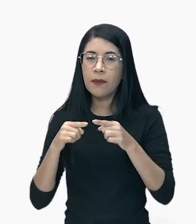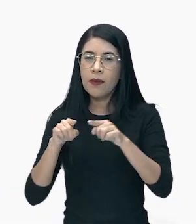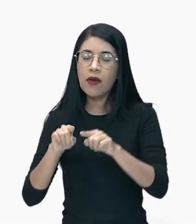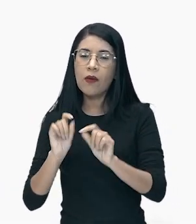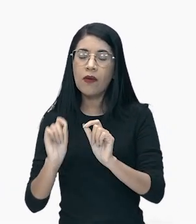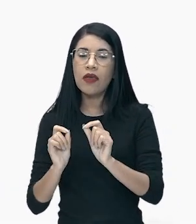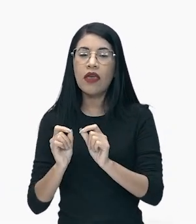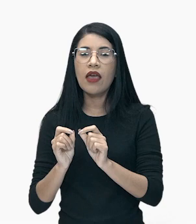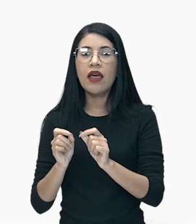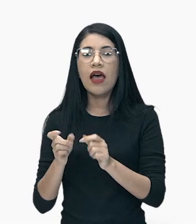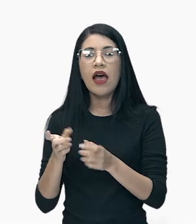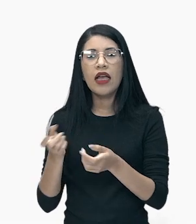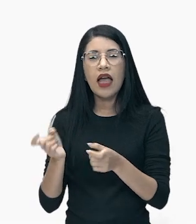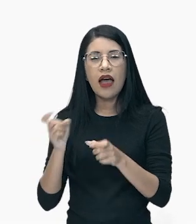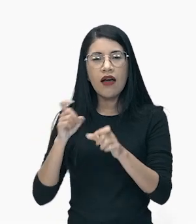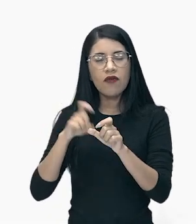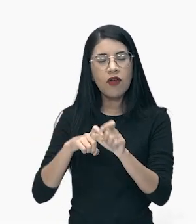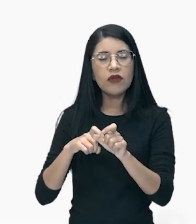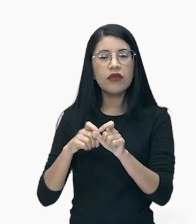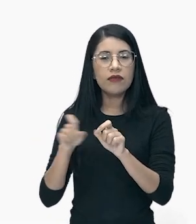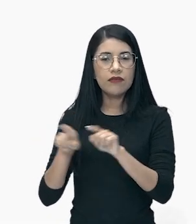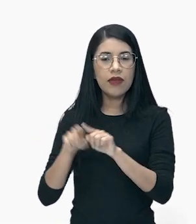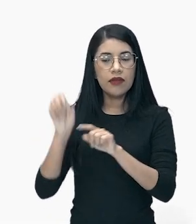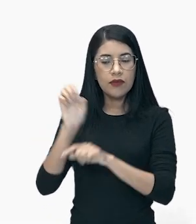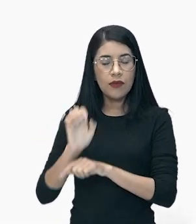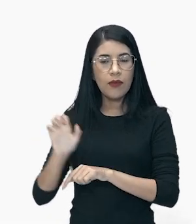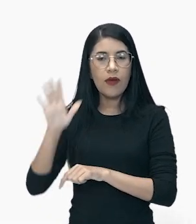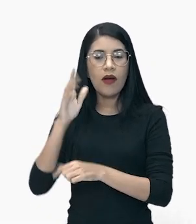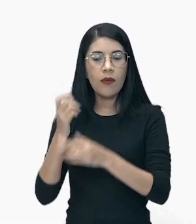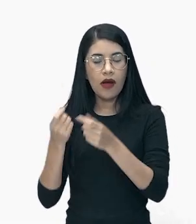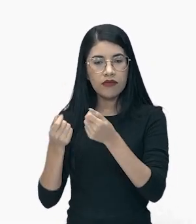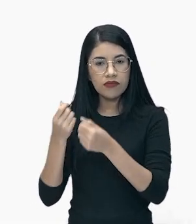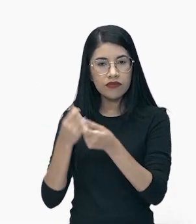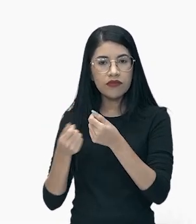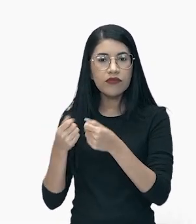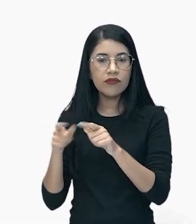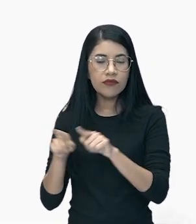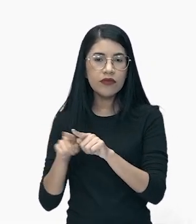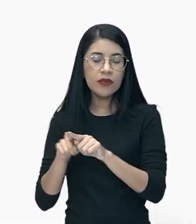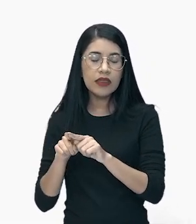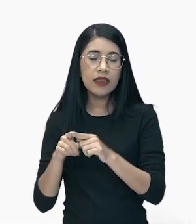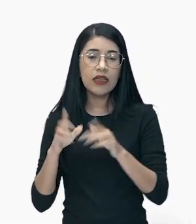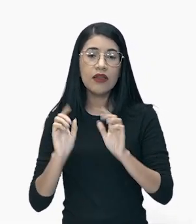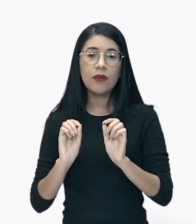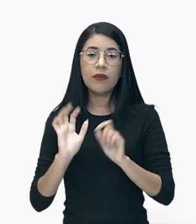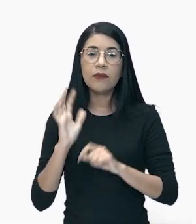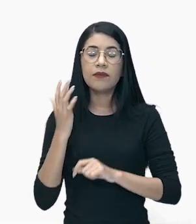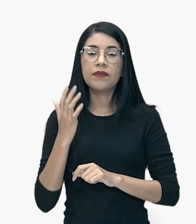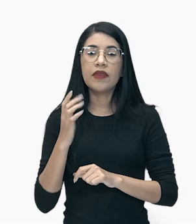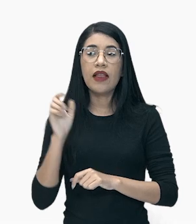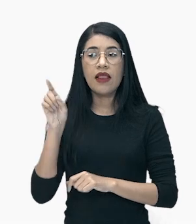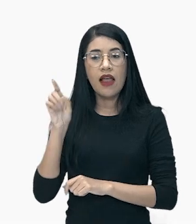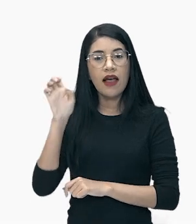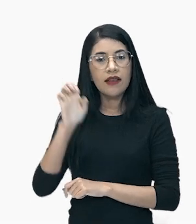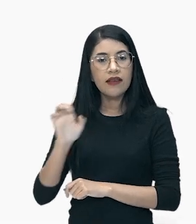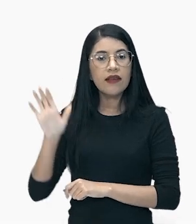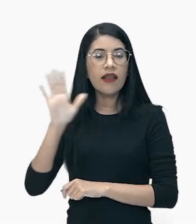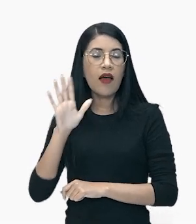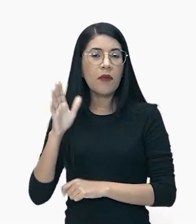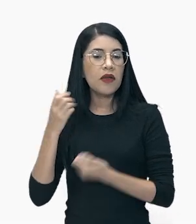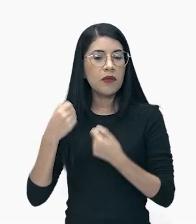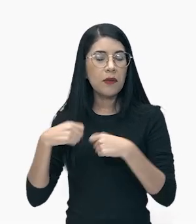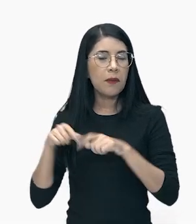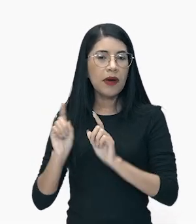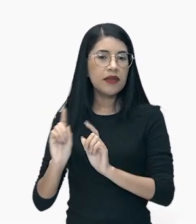da economia europeia e a substituição da importação, galera. Chegou um ponto em que na Europa não era mais